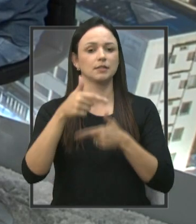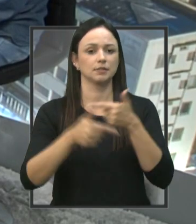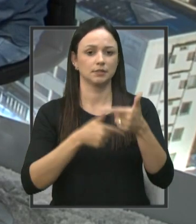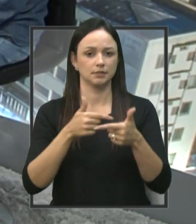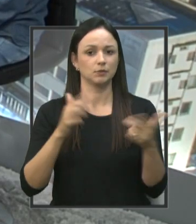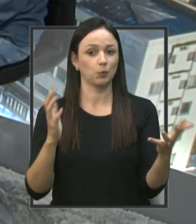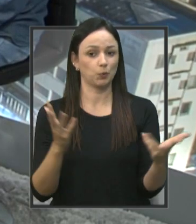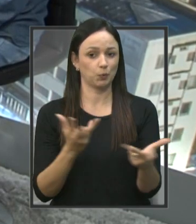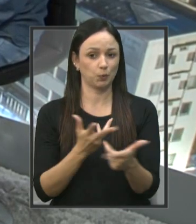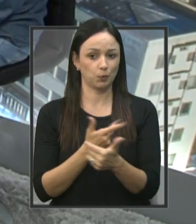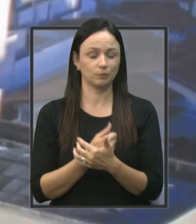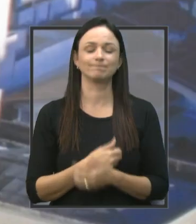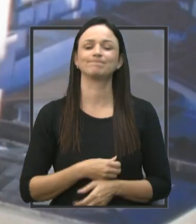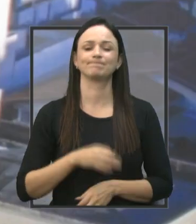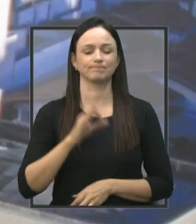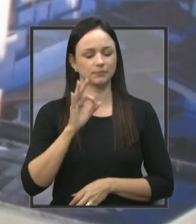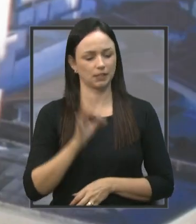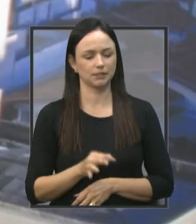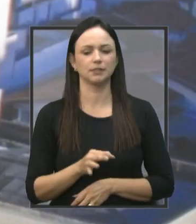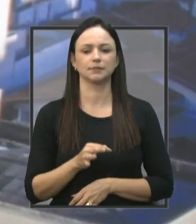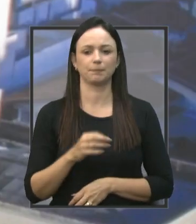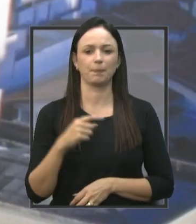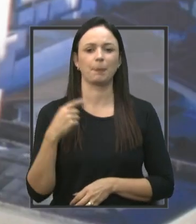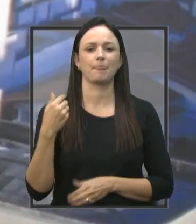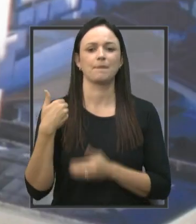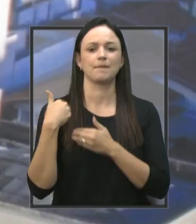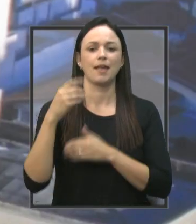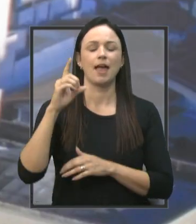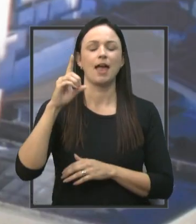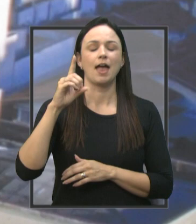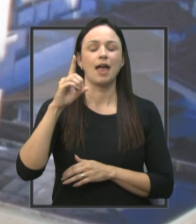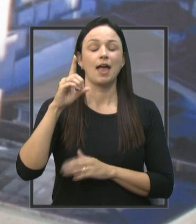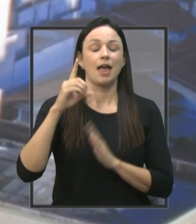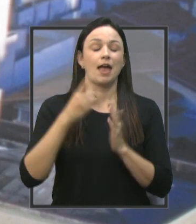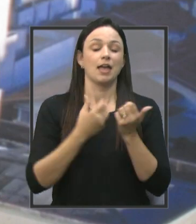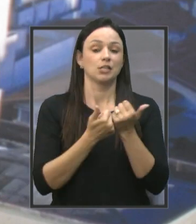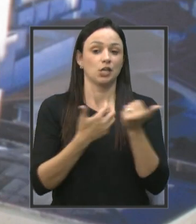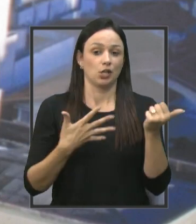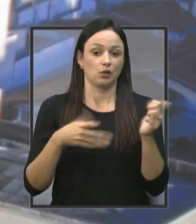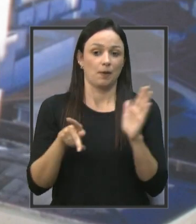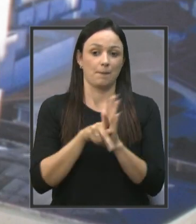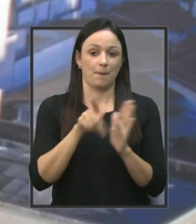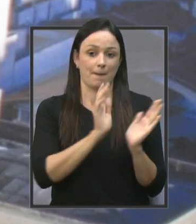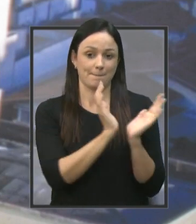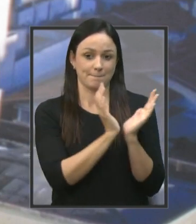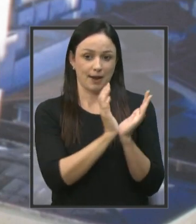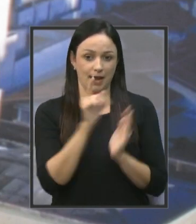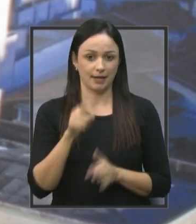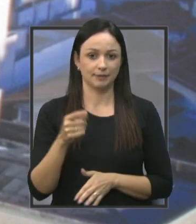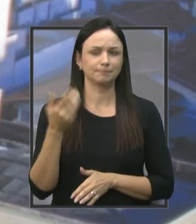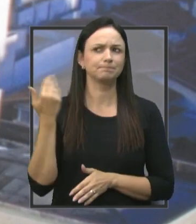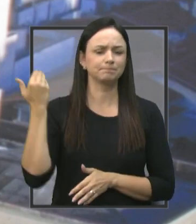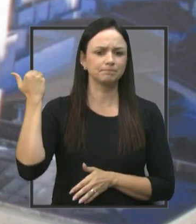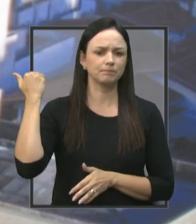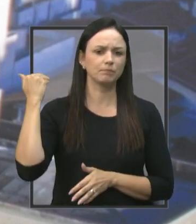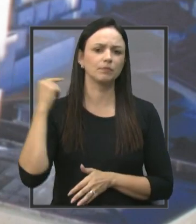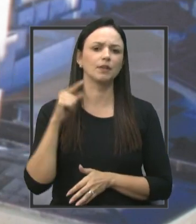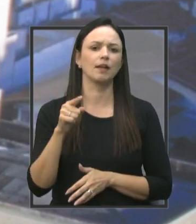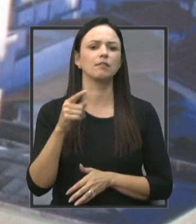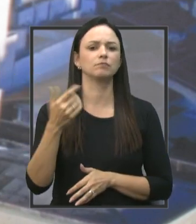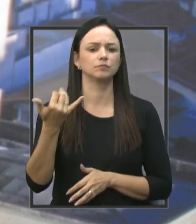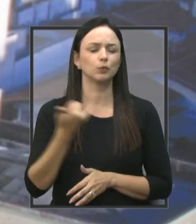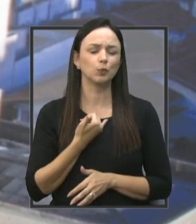excelência. Com certeza. Nós fomos procurados pela diretoria da APAI, né, há um tempo atrás e eles nos